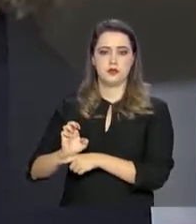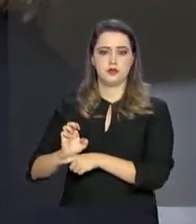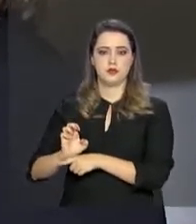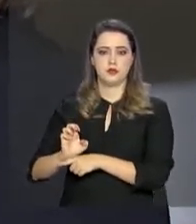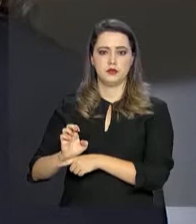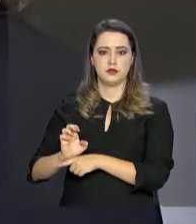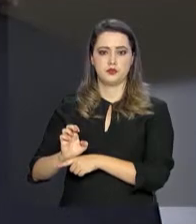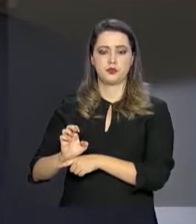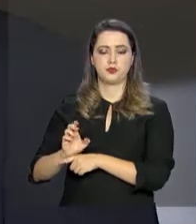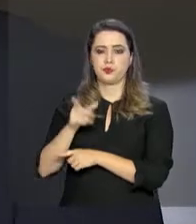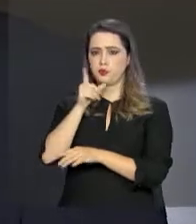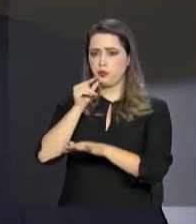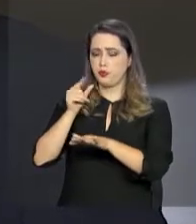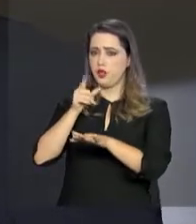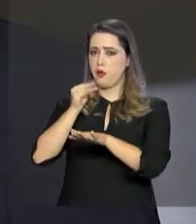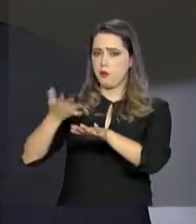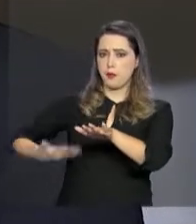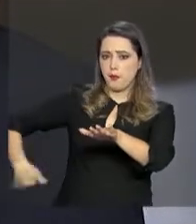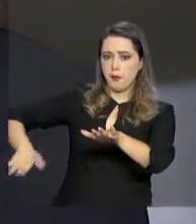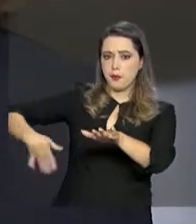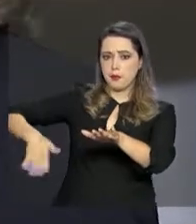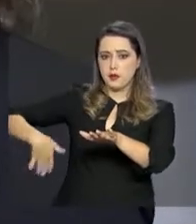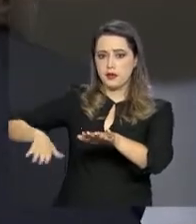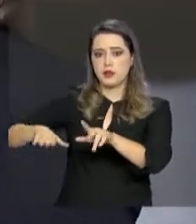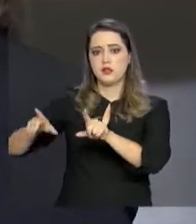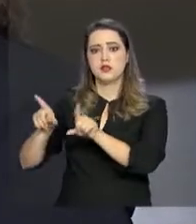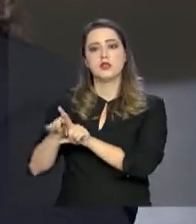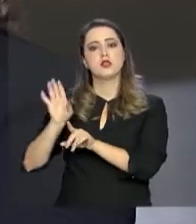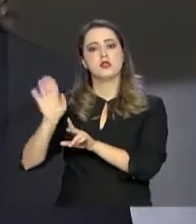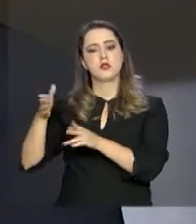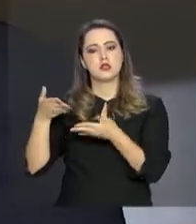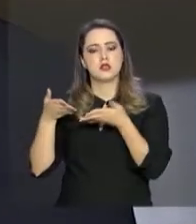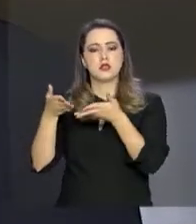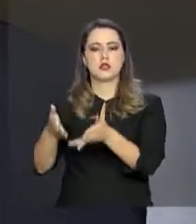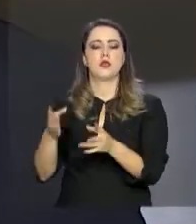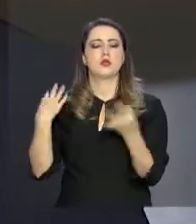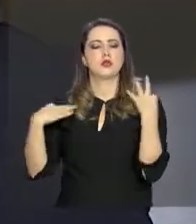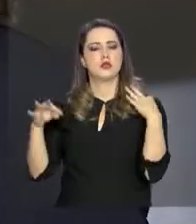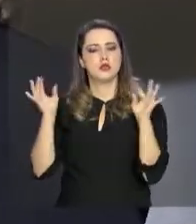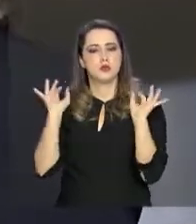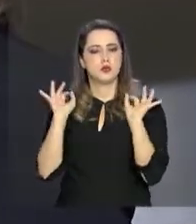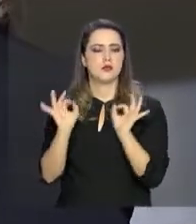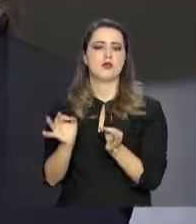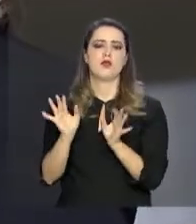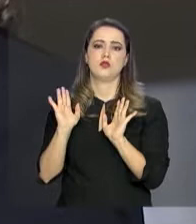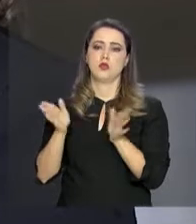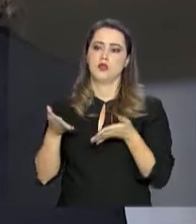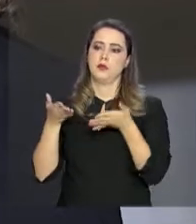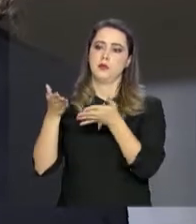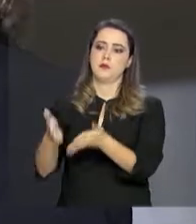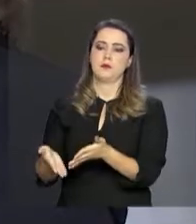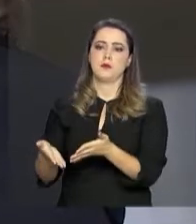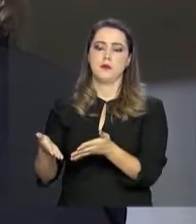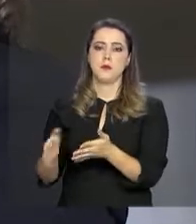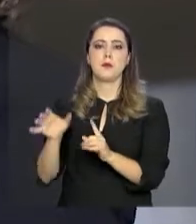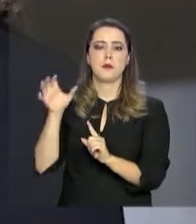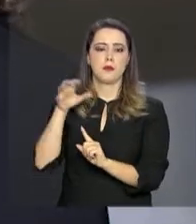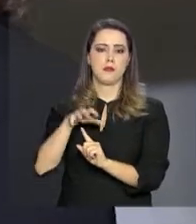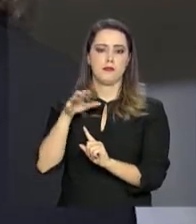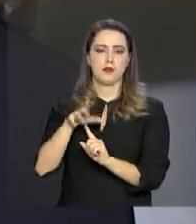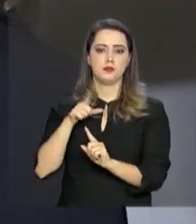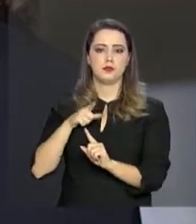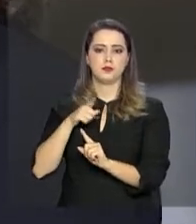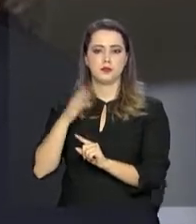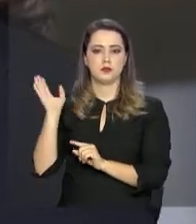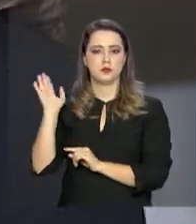do litoral brasileiro, que são estados que já estão consolidados no turismo, que já tem participado das feiras e que tem um